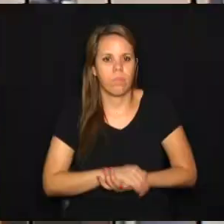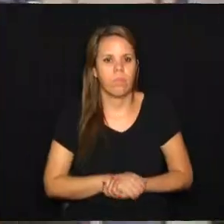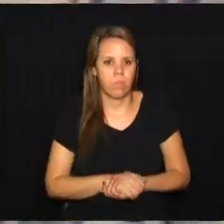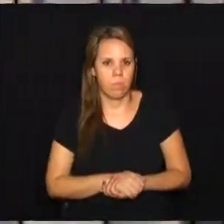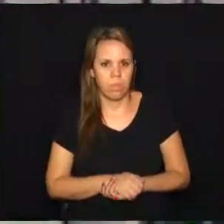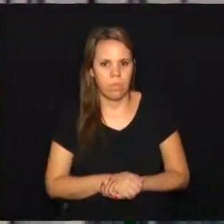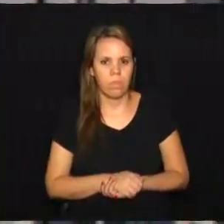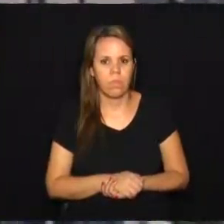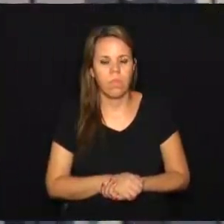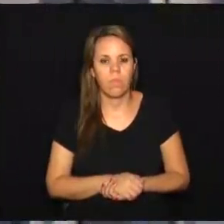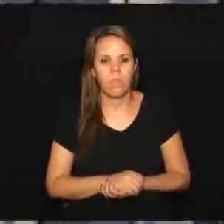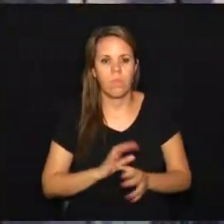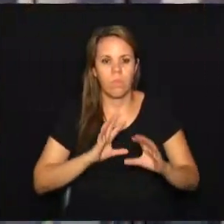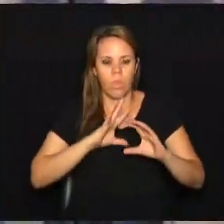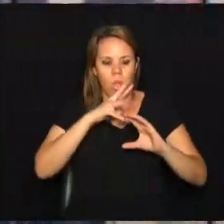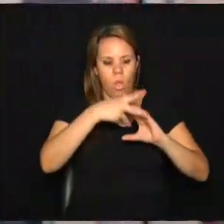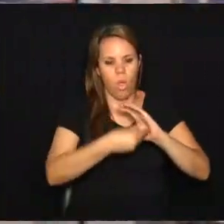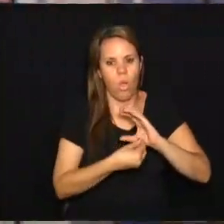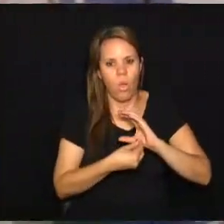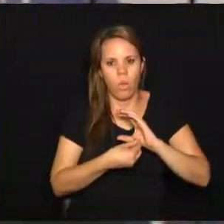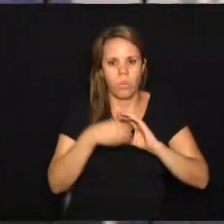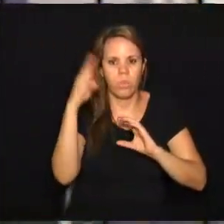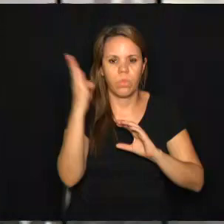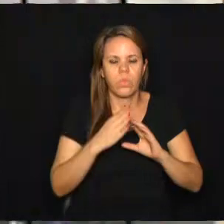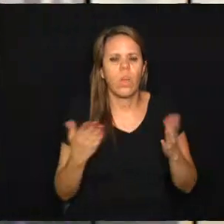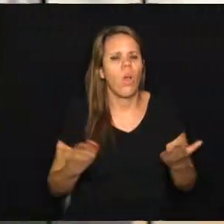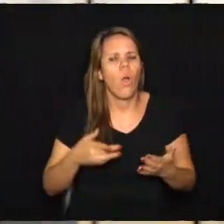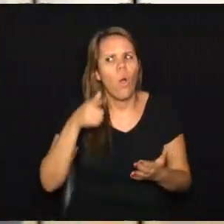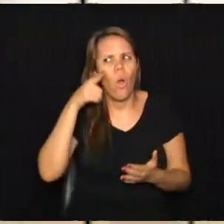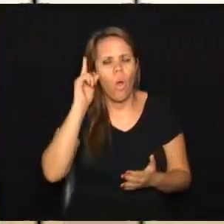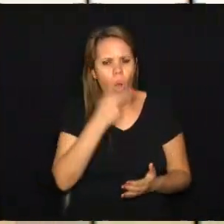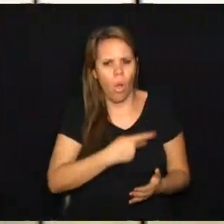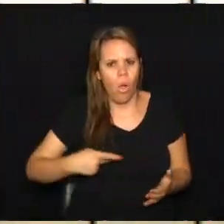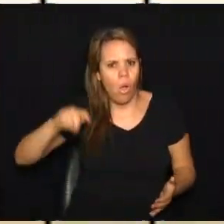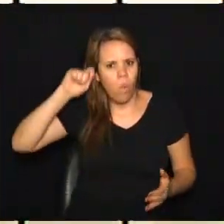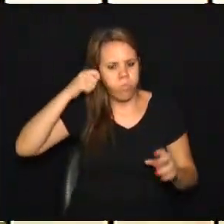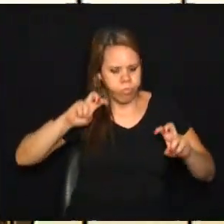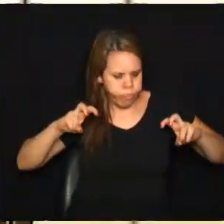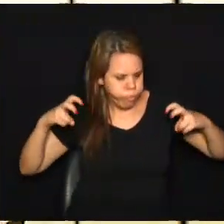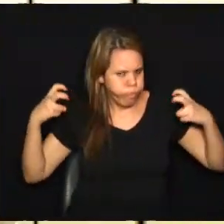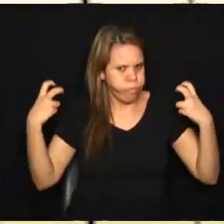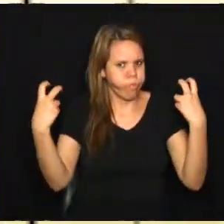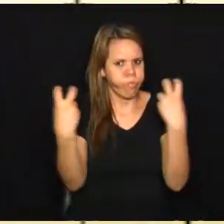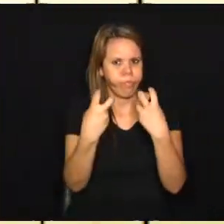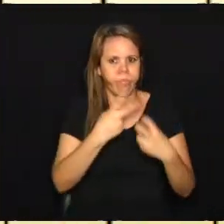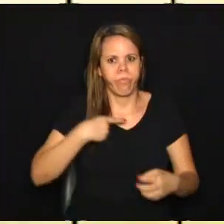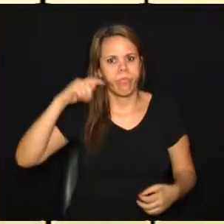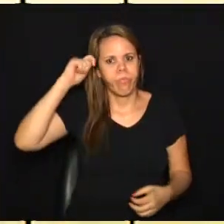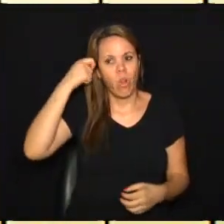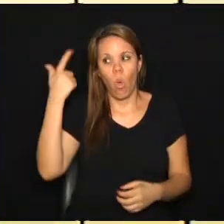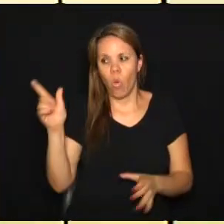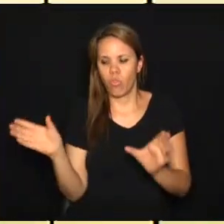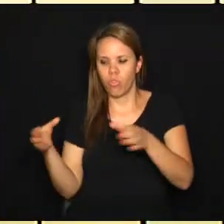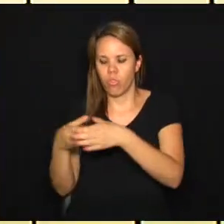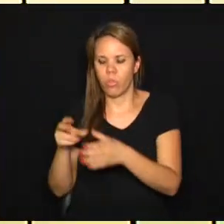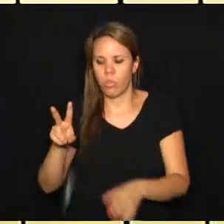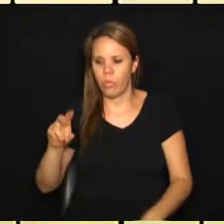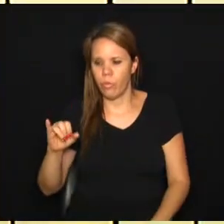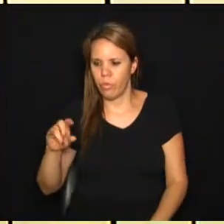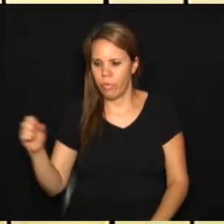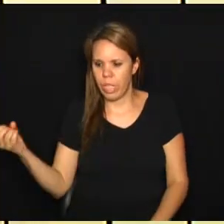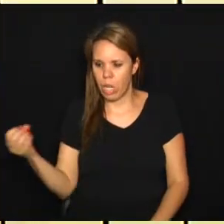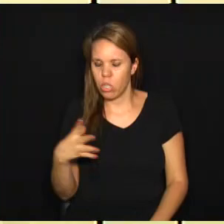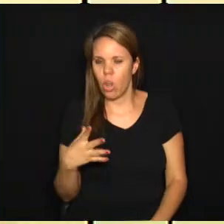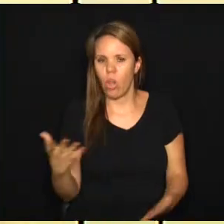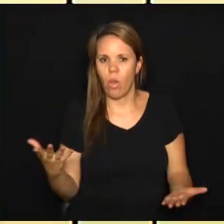Vamos de Copa do Brasil agora, porque ontem no estádio Moisés Lucarelli, Ponte Preta e Vila Nova não conseguiram